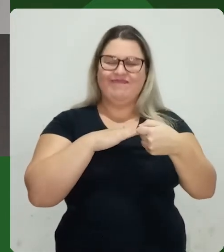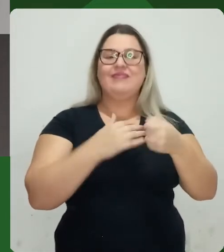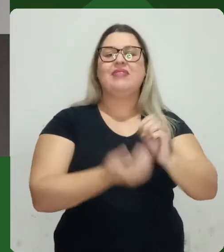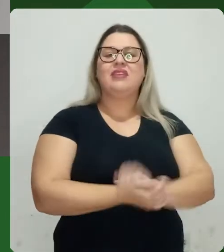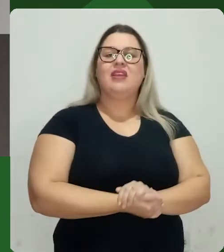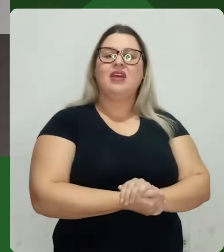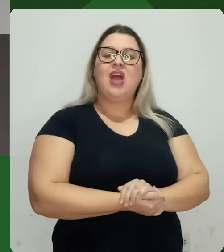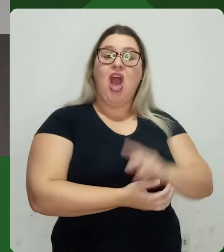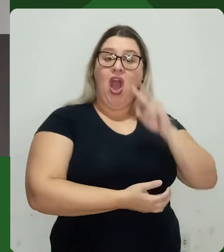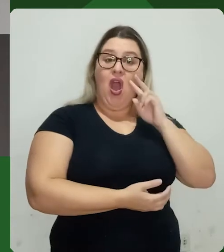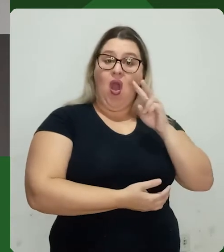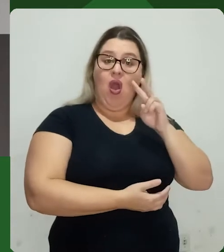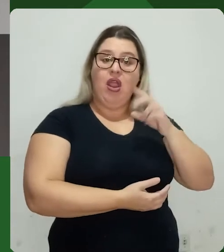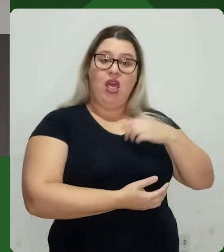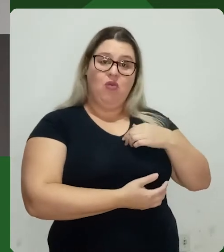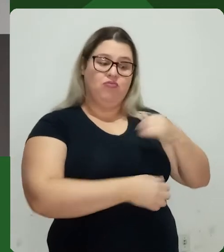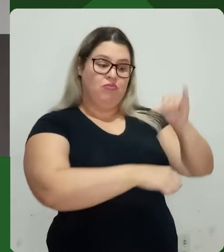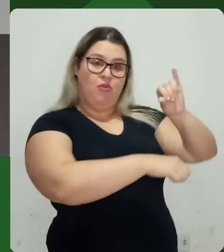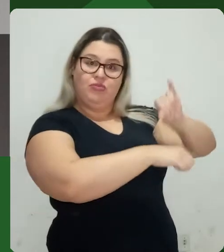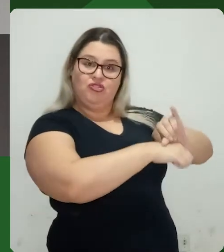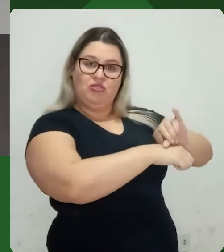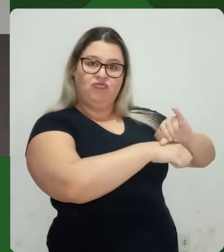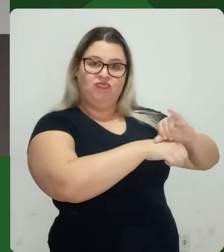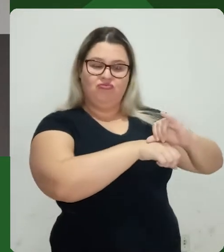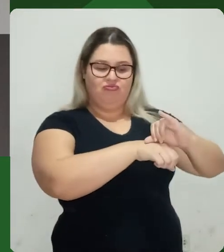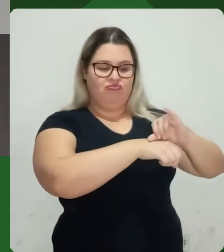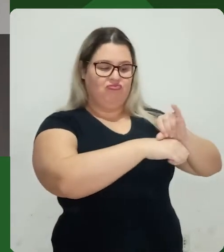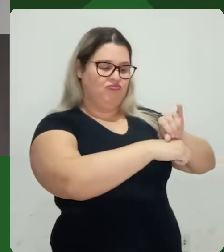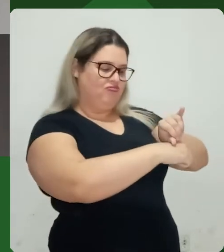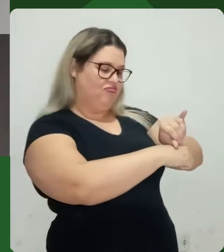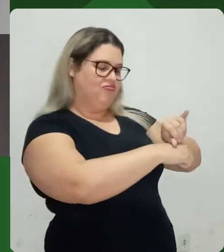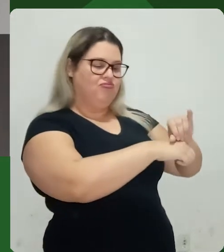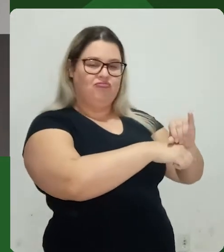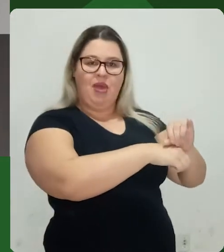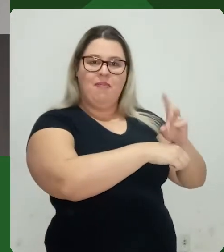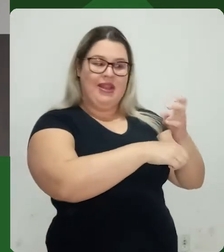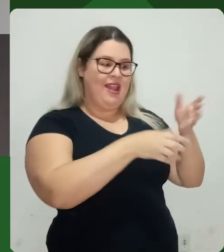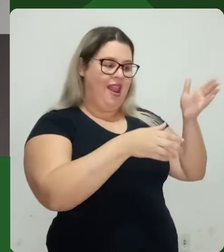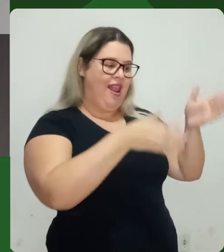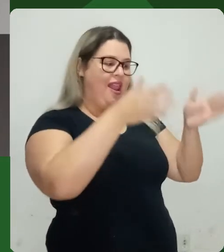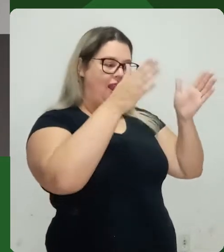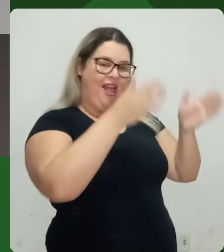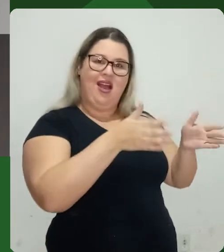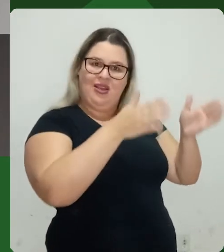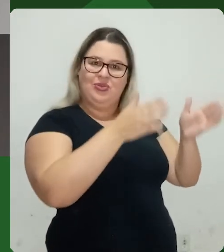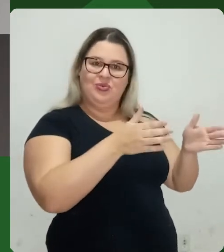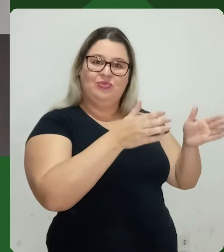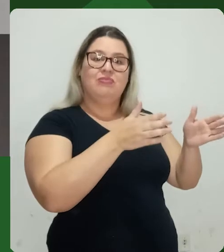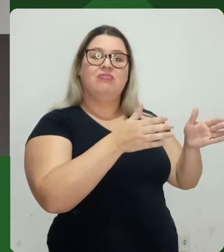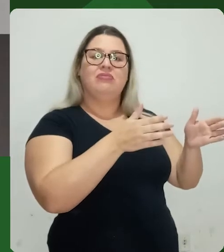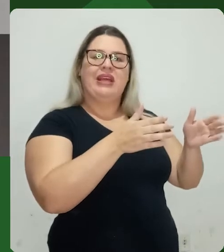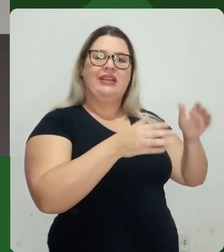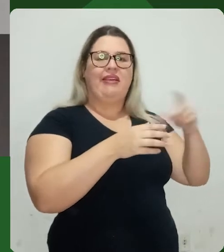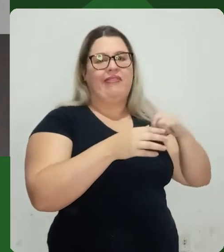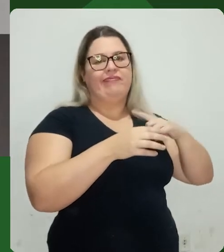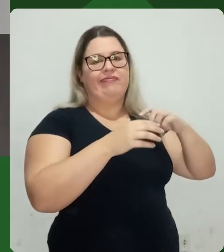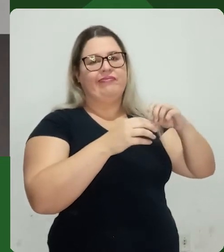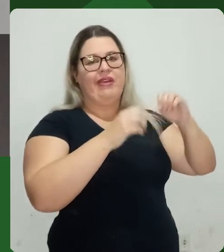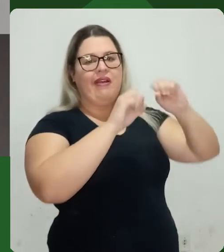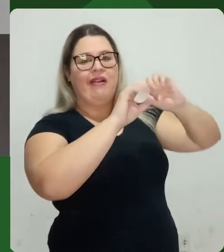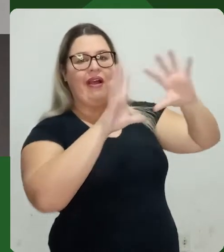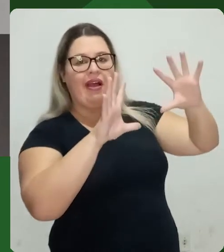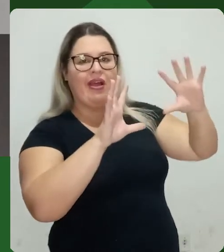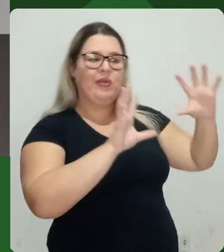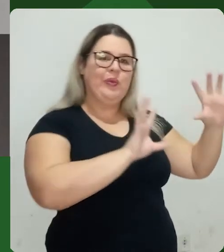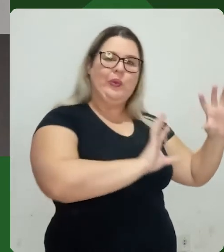alicate de unha. Veja que, à medida que eu vou girando ele aqui, percebe como essa lateral dele,